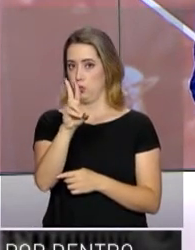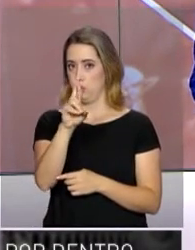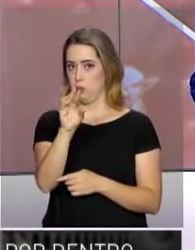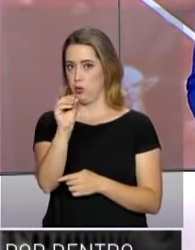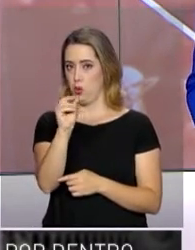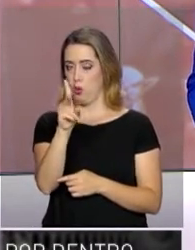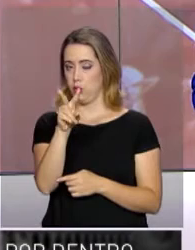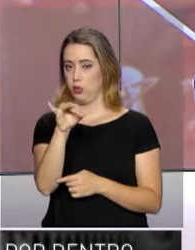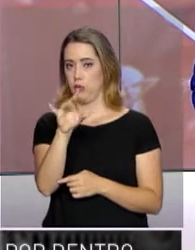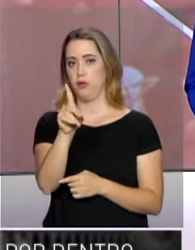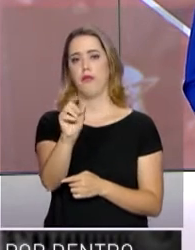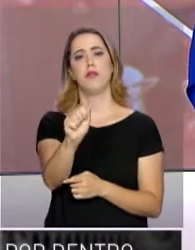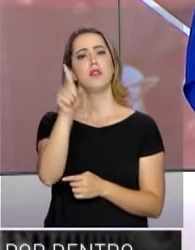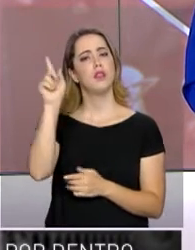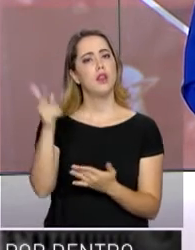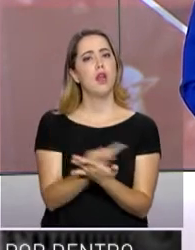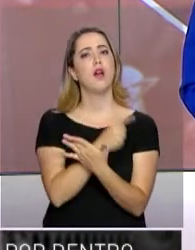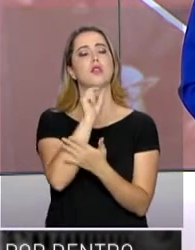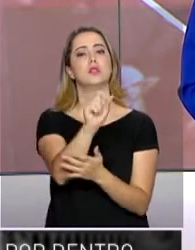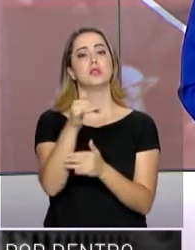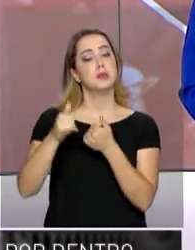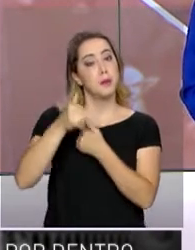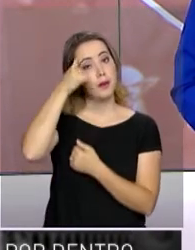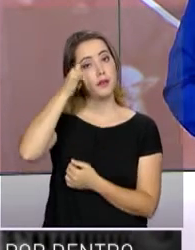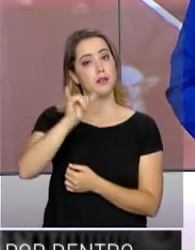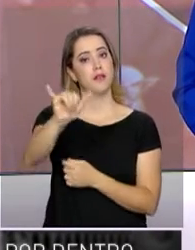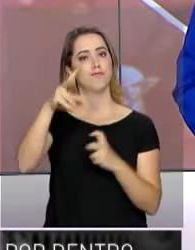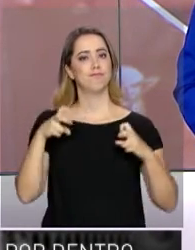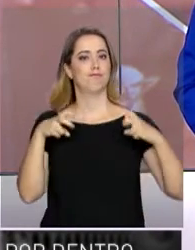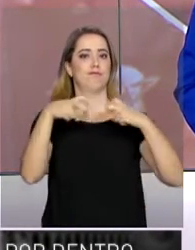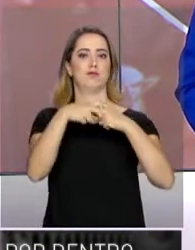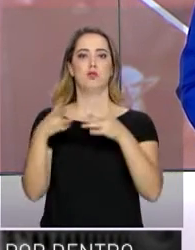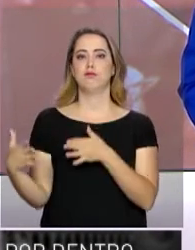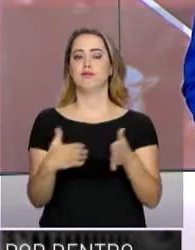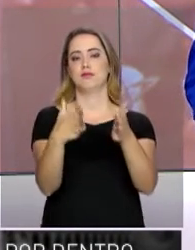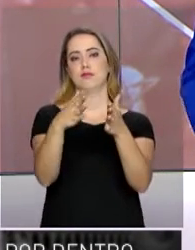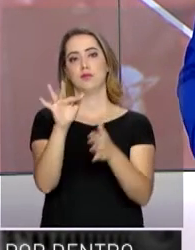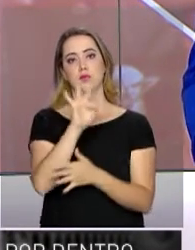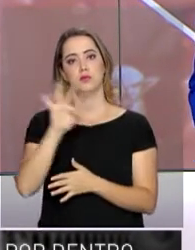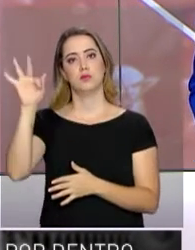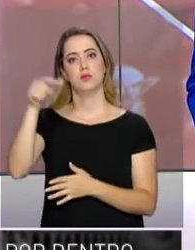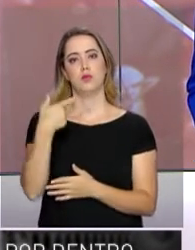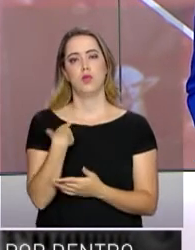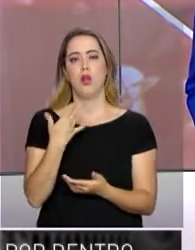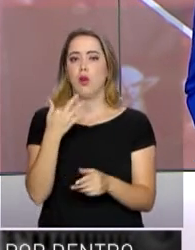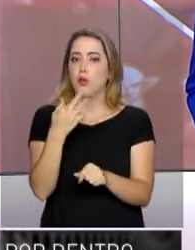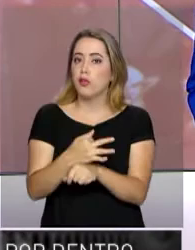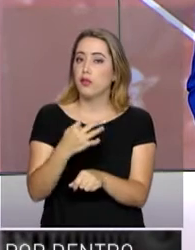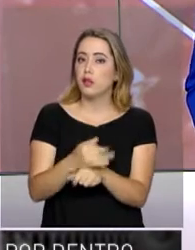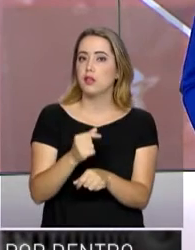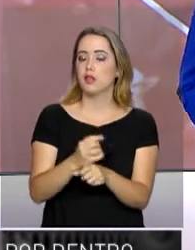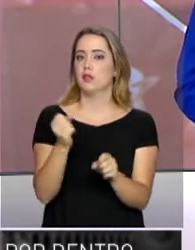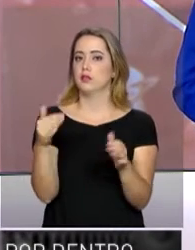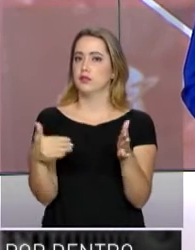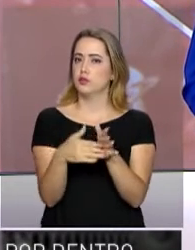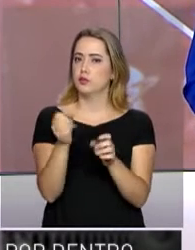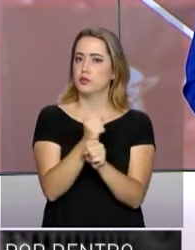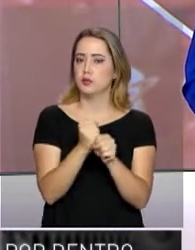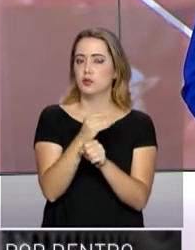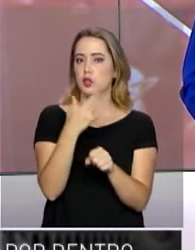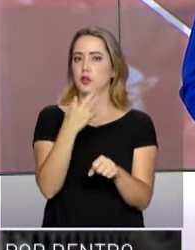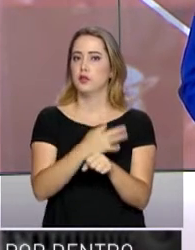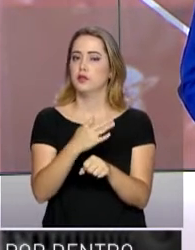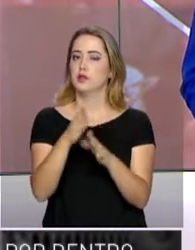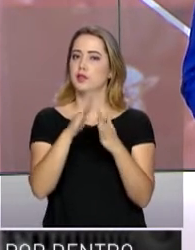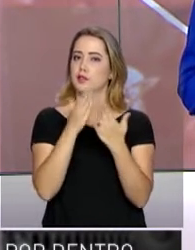o país é feita para prevenir e evitar acidentes nas rodovias federais, durante os feriados de fim de ano, férias escolares